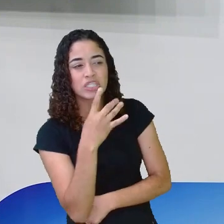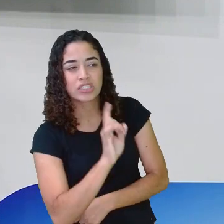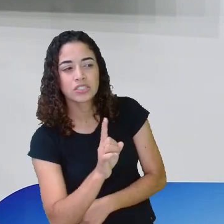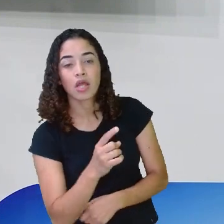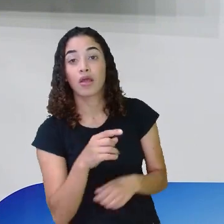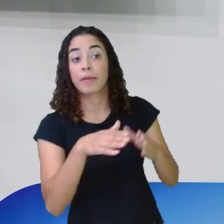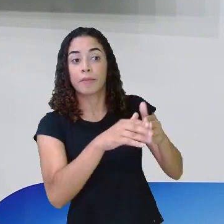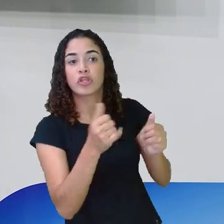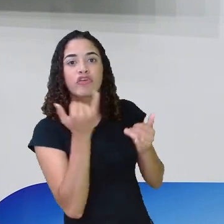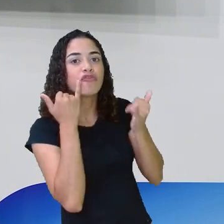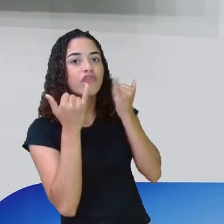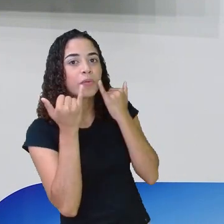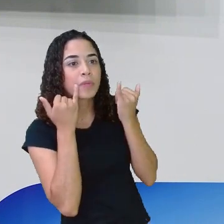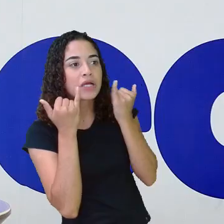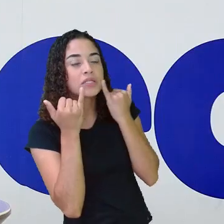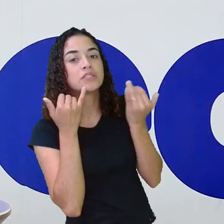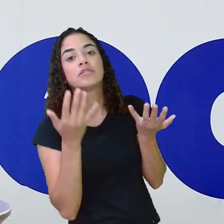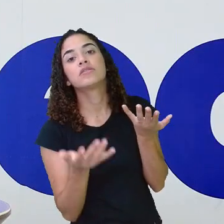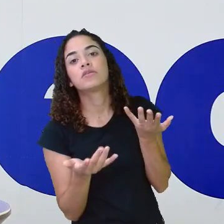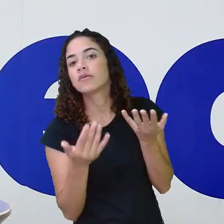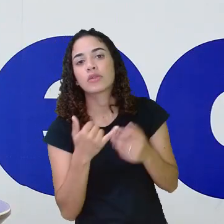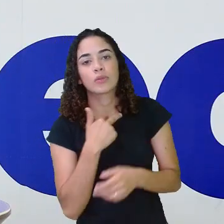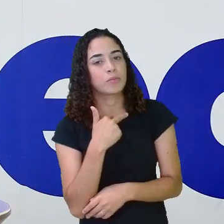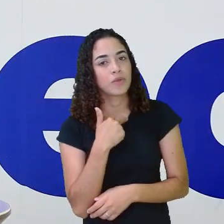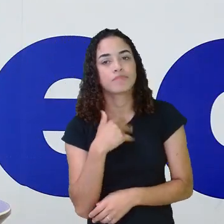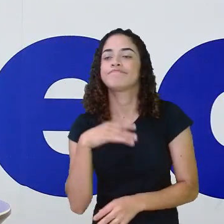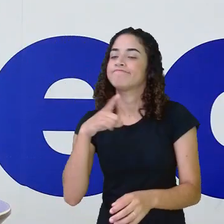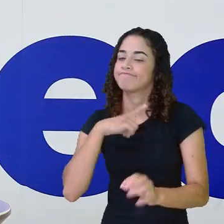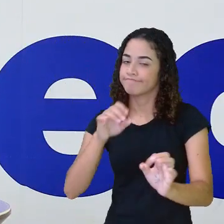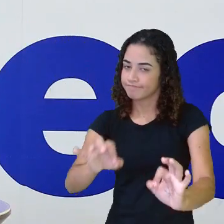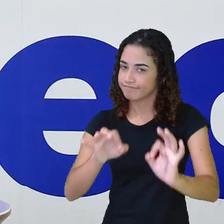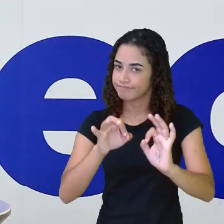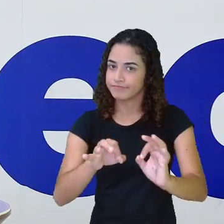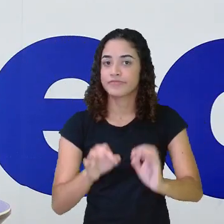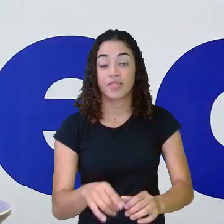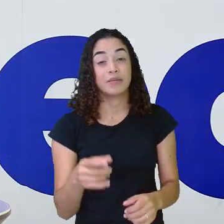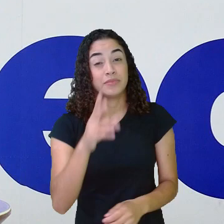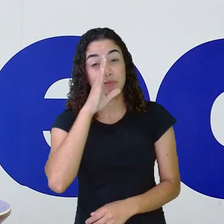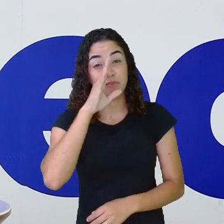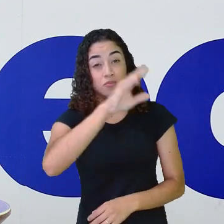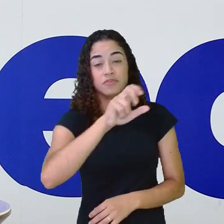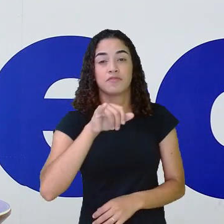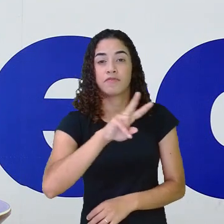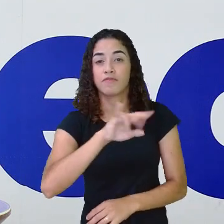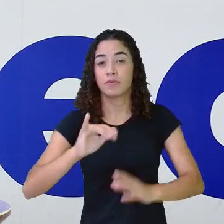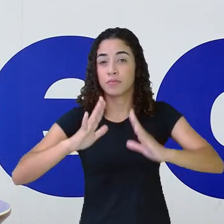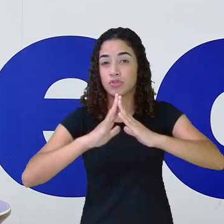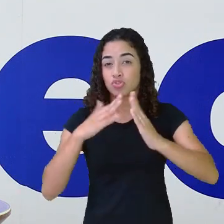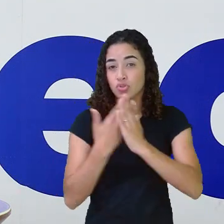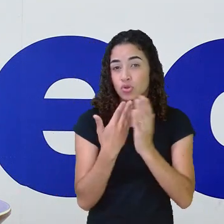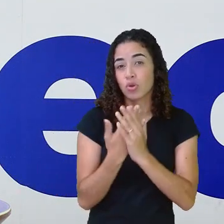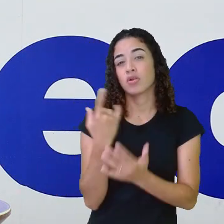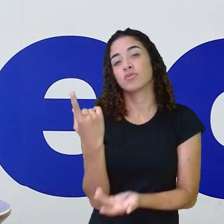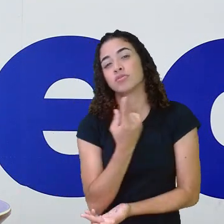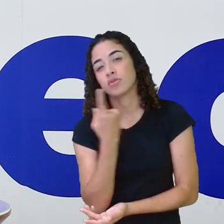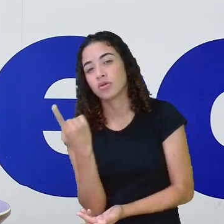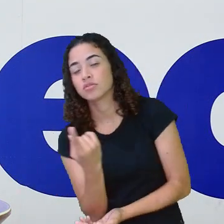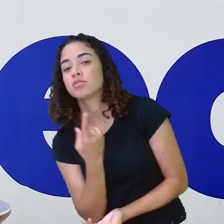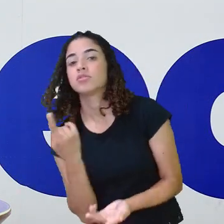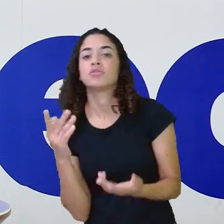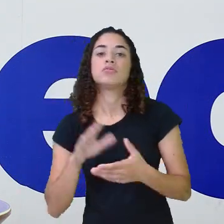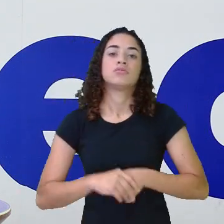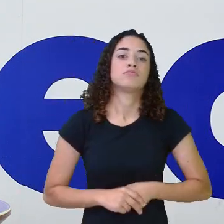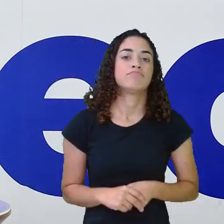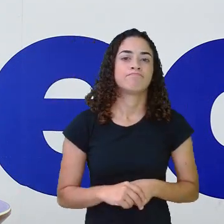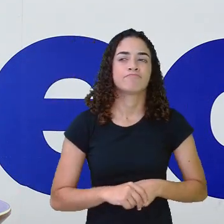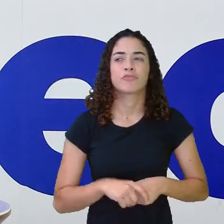informação, não é assim? Com certeza, principalmente para quem faz o percurso da escola para casa sozinho. Essa questão